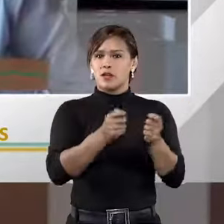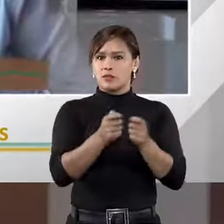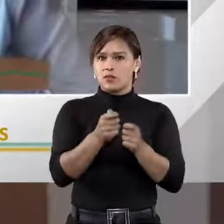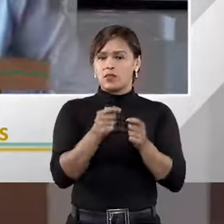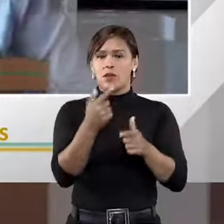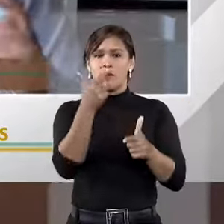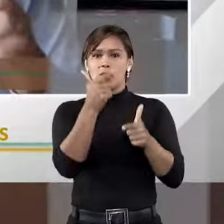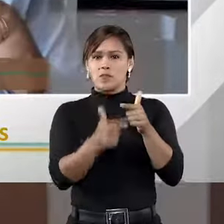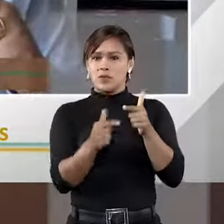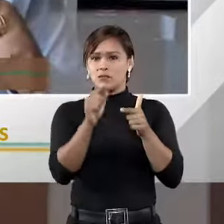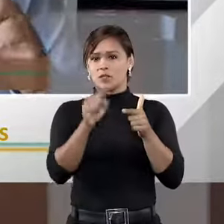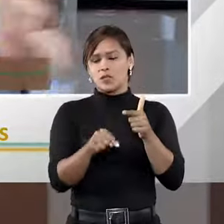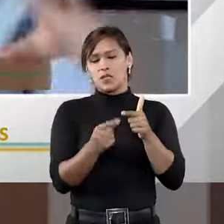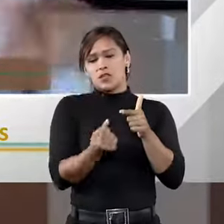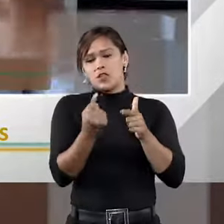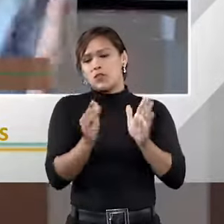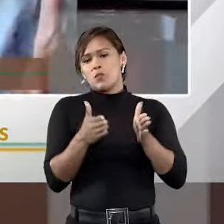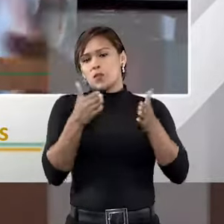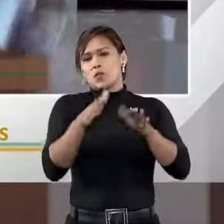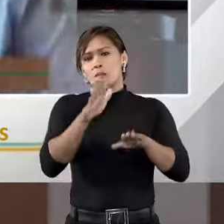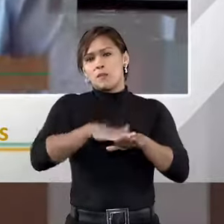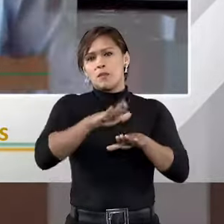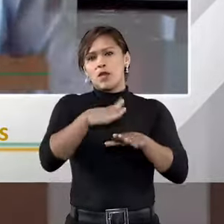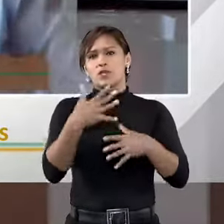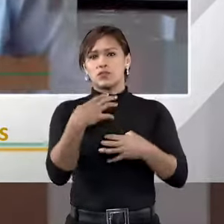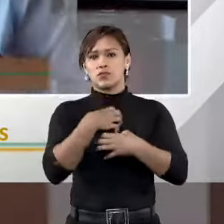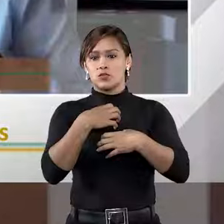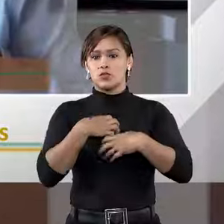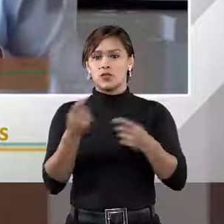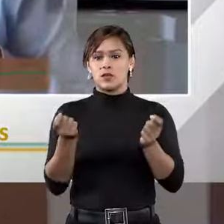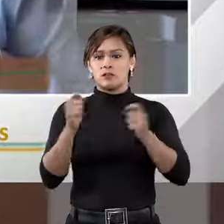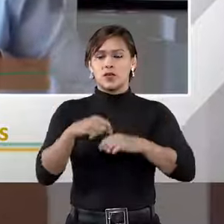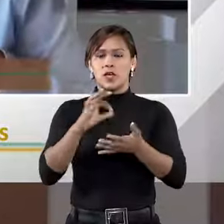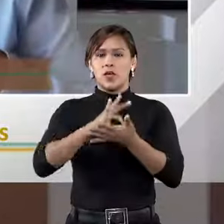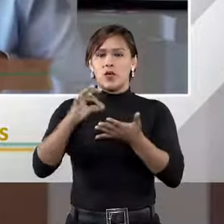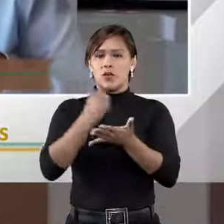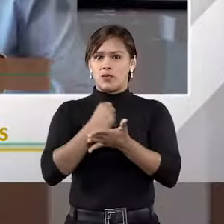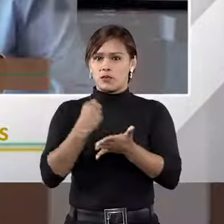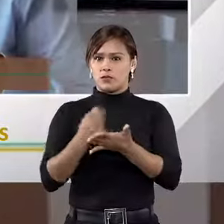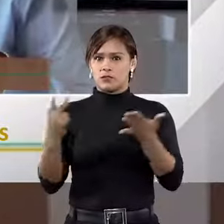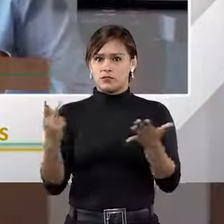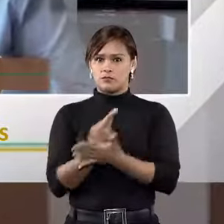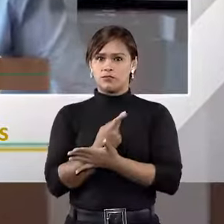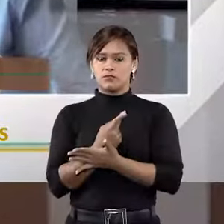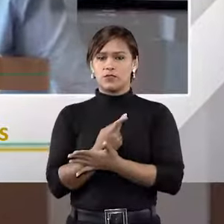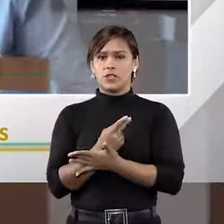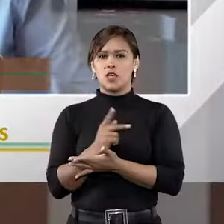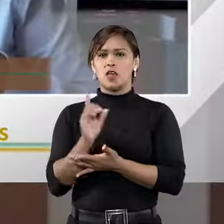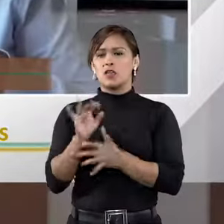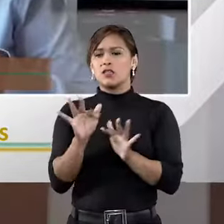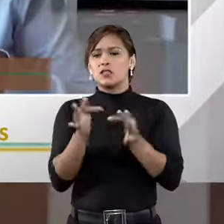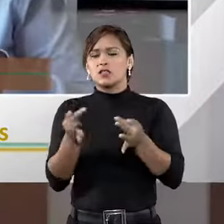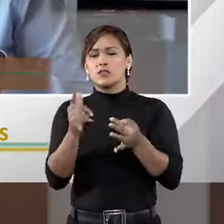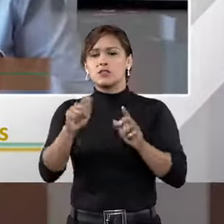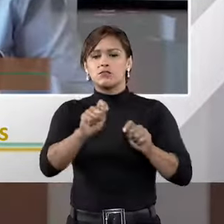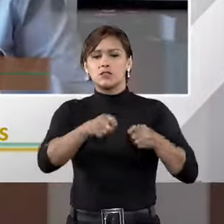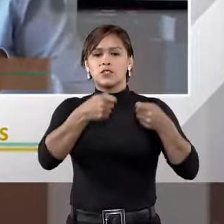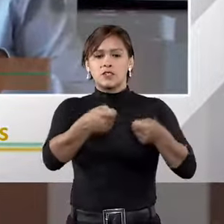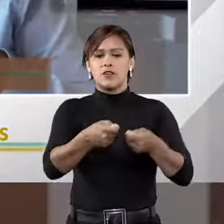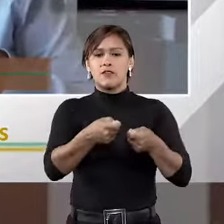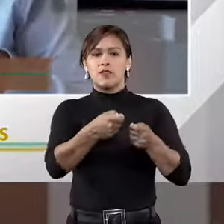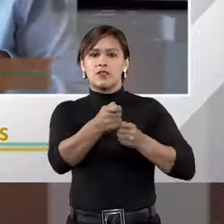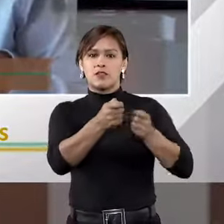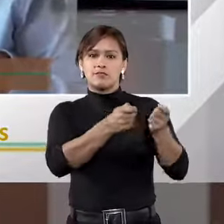proibida. Menos pelo objeto e mais pelo modo da contratação. Não vai ser simples você defender uma